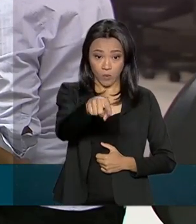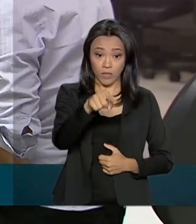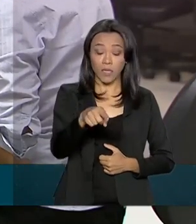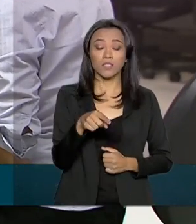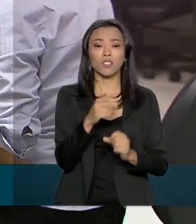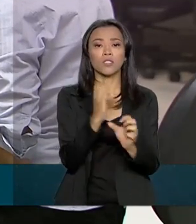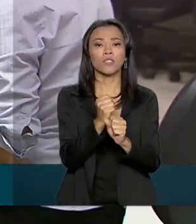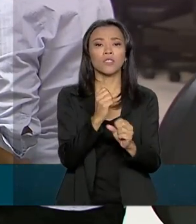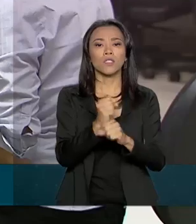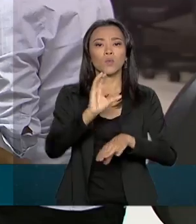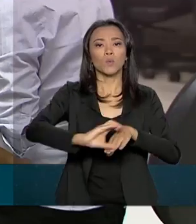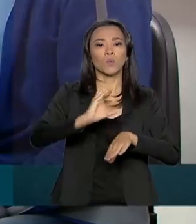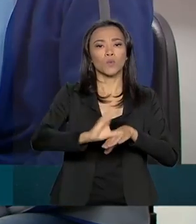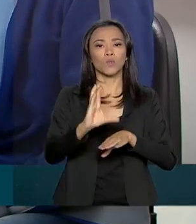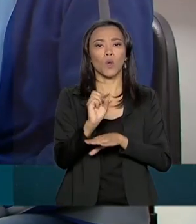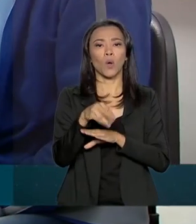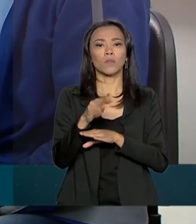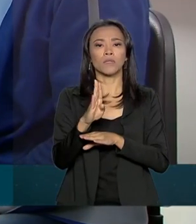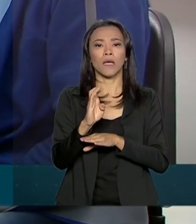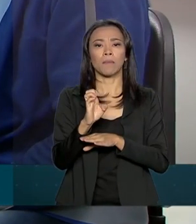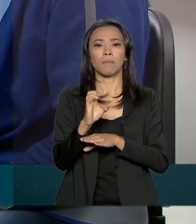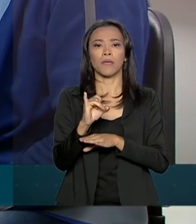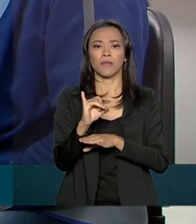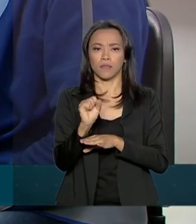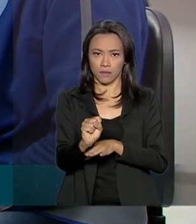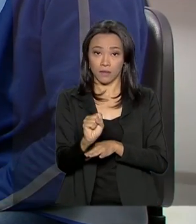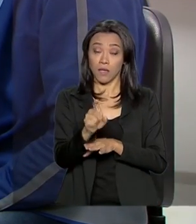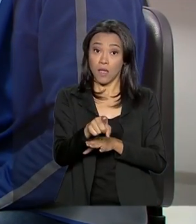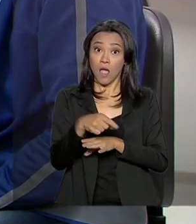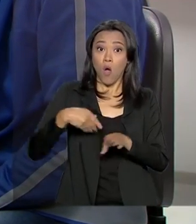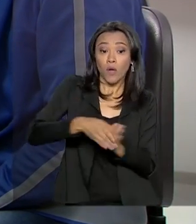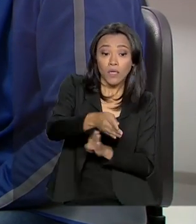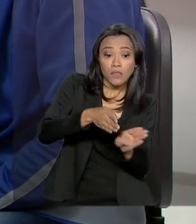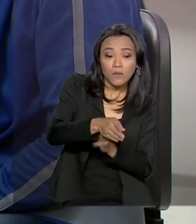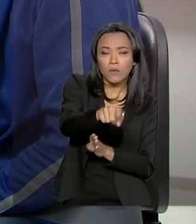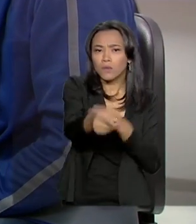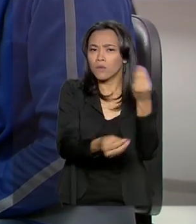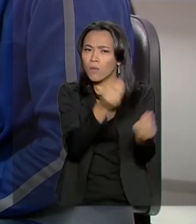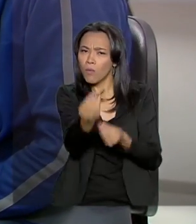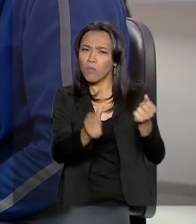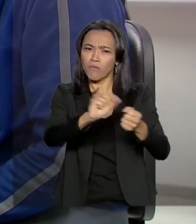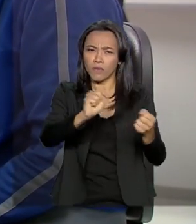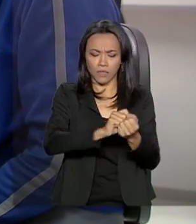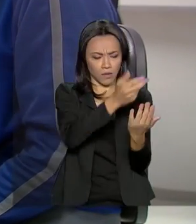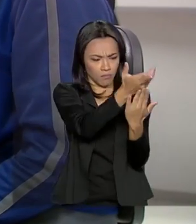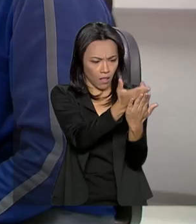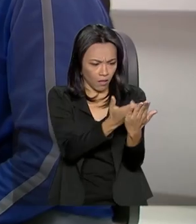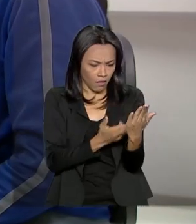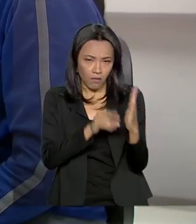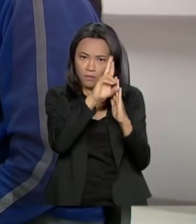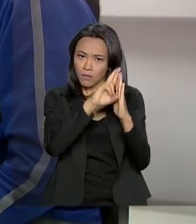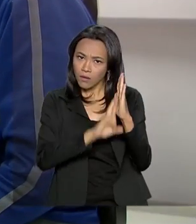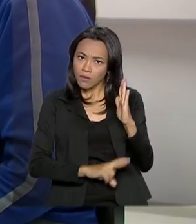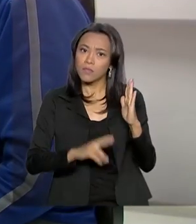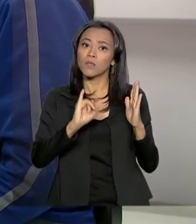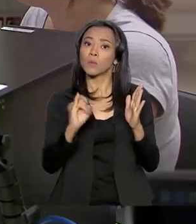contábeis, a população recebe orientações sobre o imposto de renda diretamente de alunos voluntários.